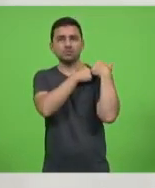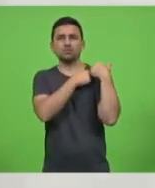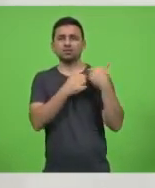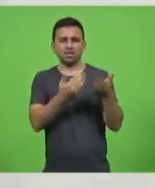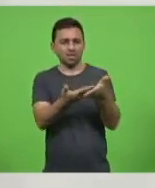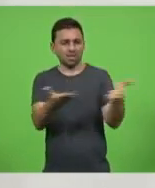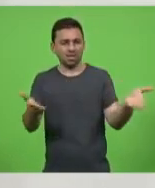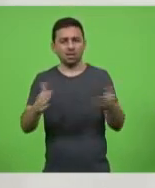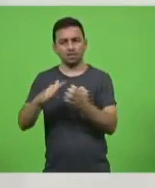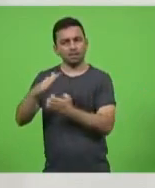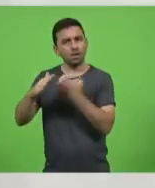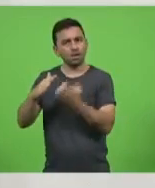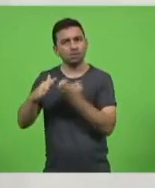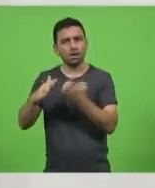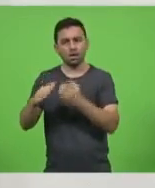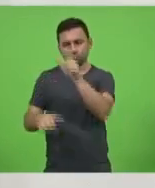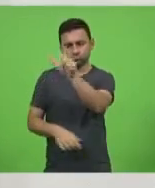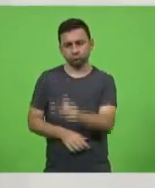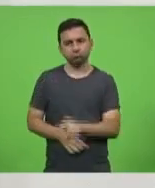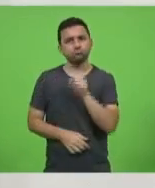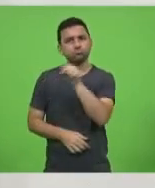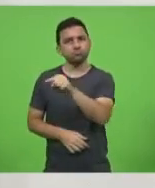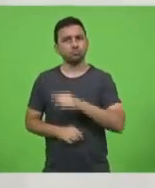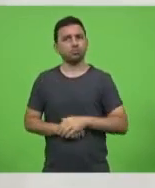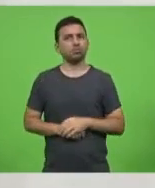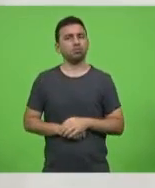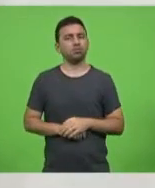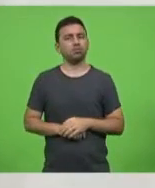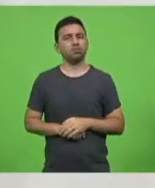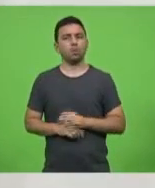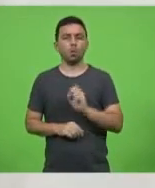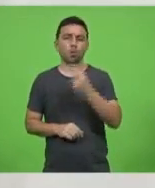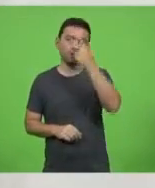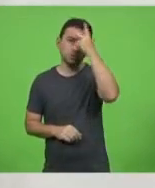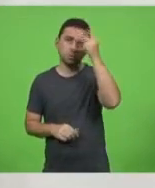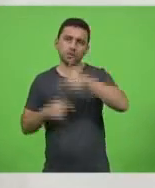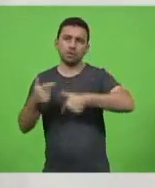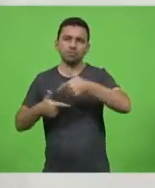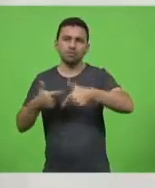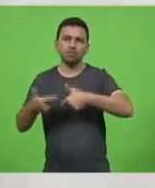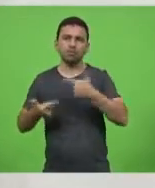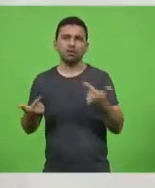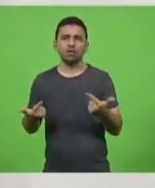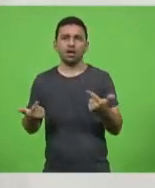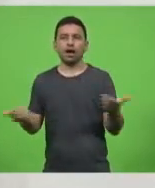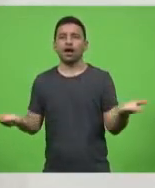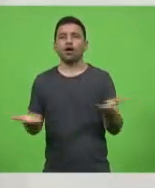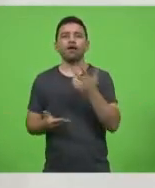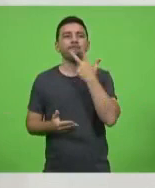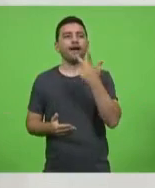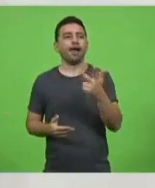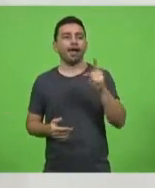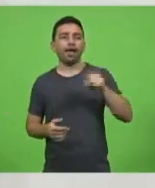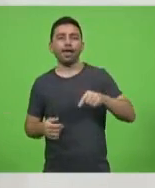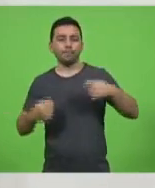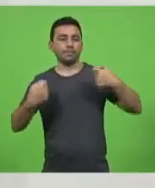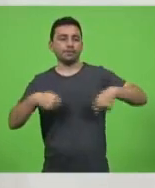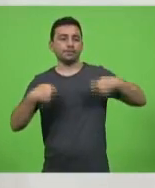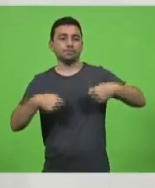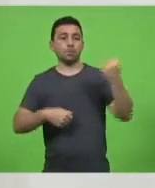empresário. nas costas do trabalhador. Agora, a argumentação é de atividade essencial e não essencial.